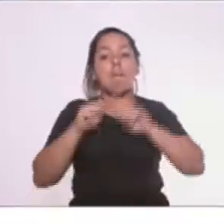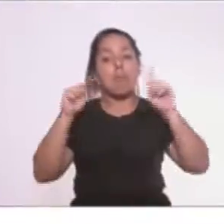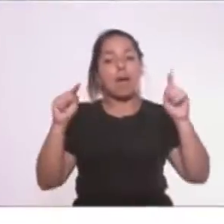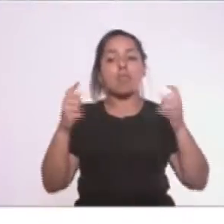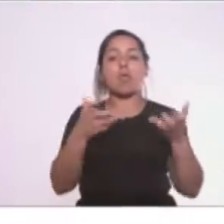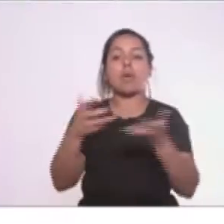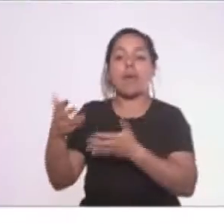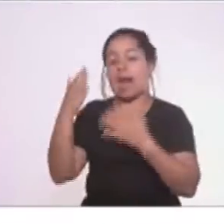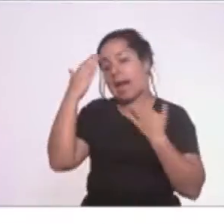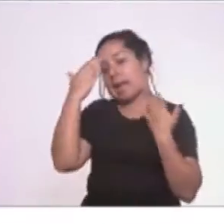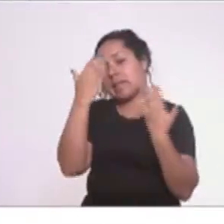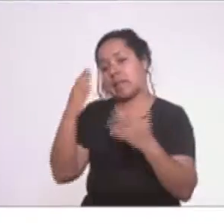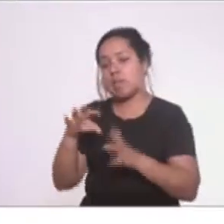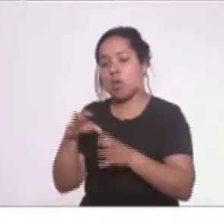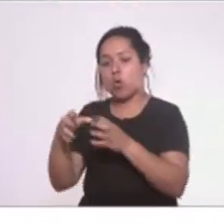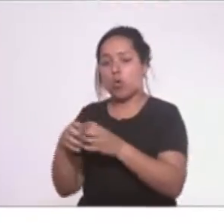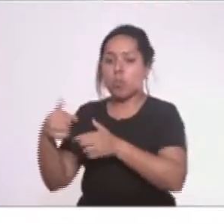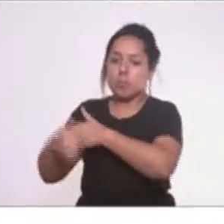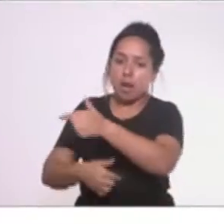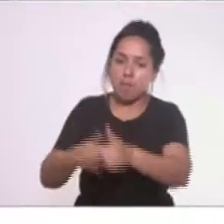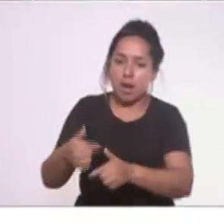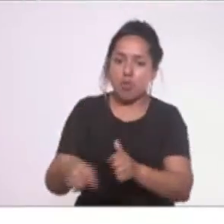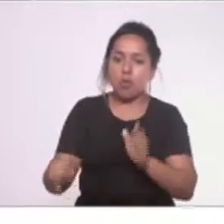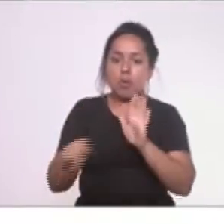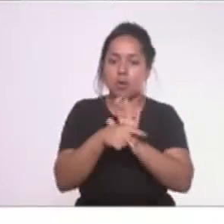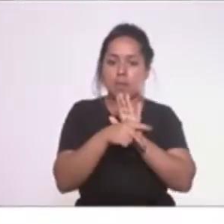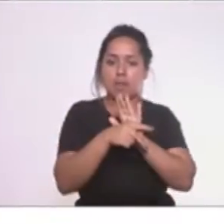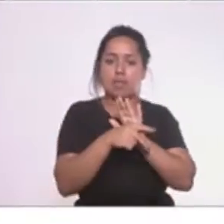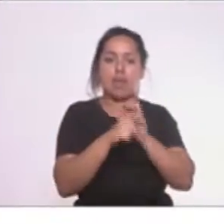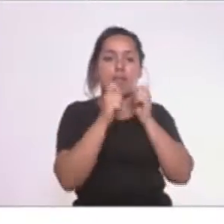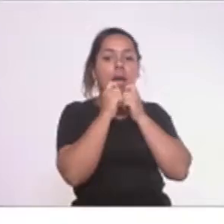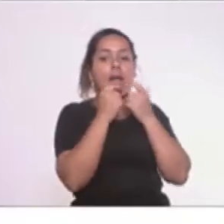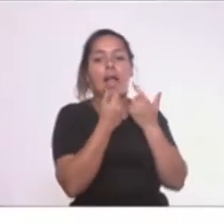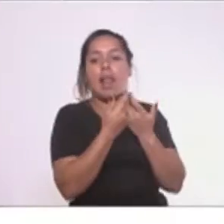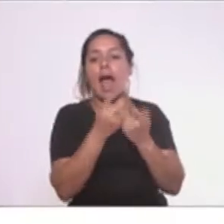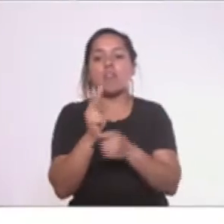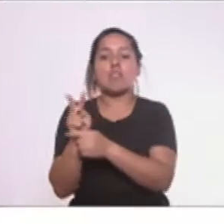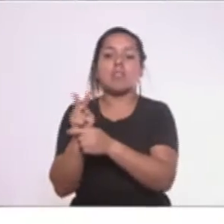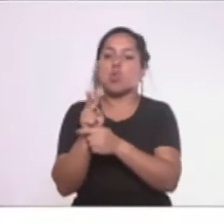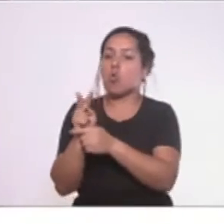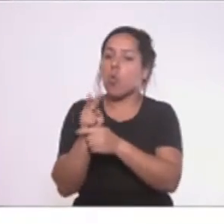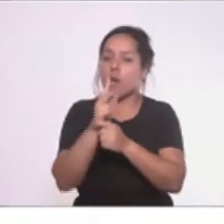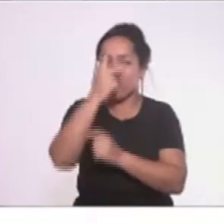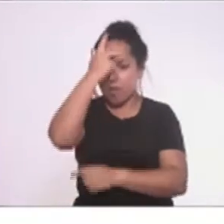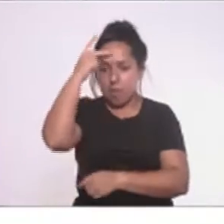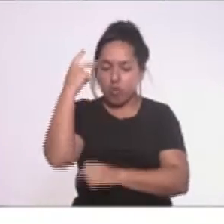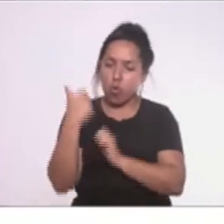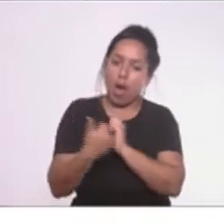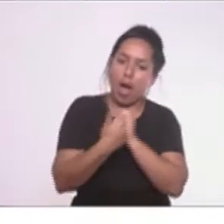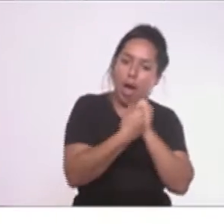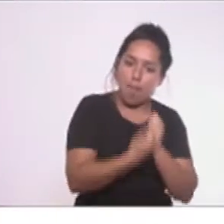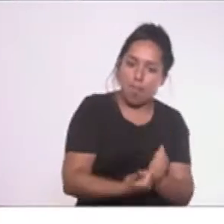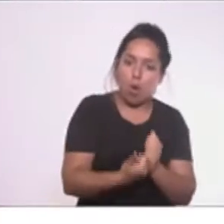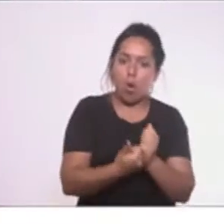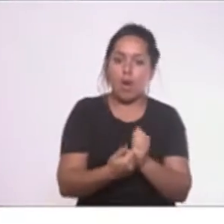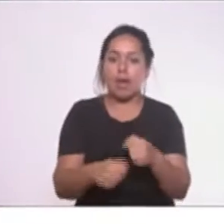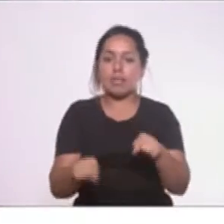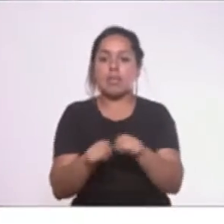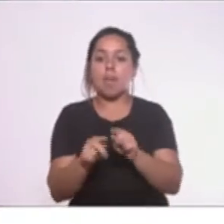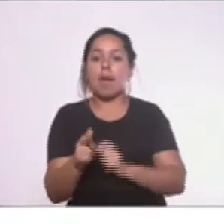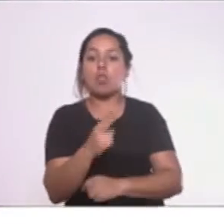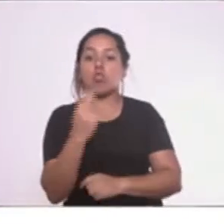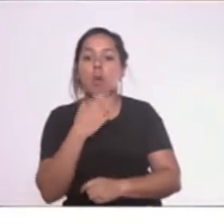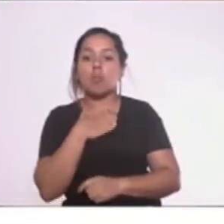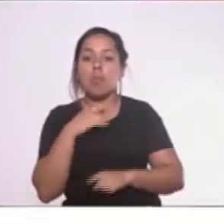de trabalhadores, de apoiadores da LERJ, os seguranças, a taquigrafia, o pessoal que apoia. Em nome do meu